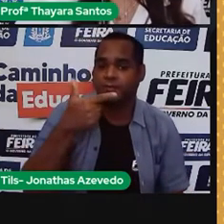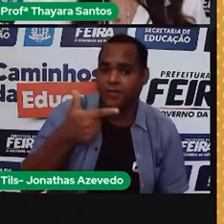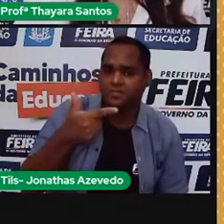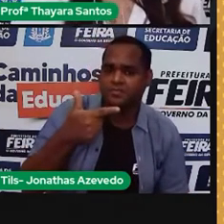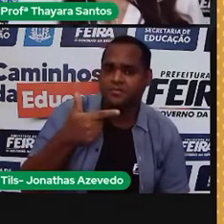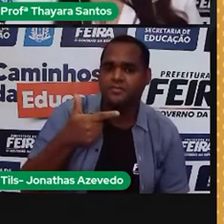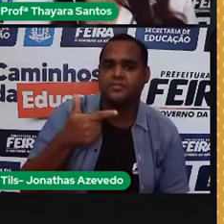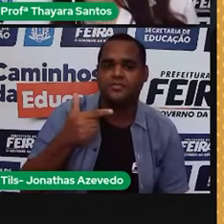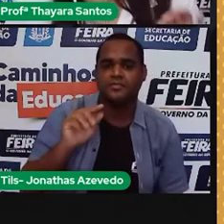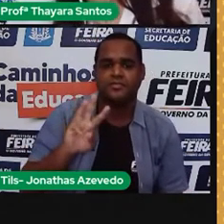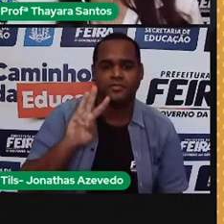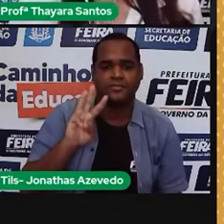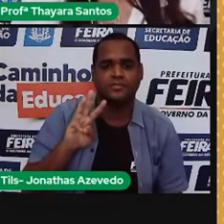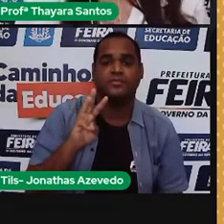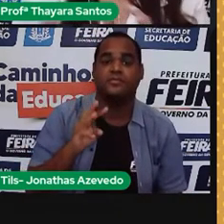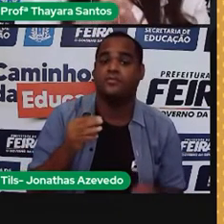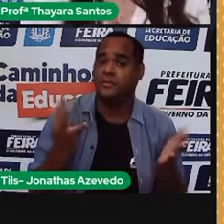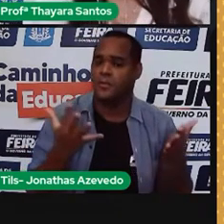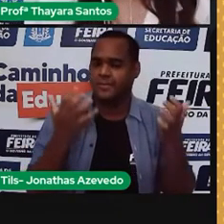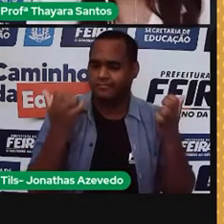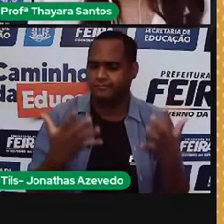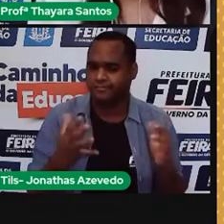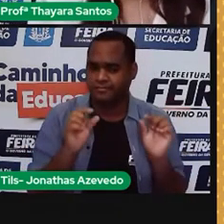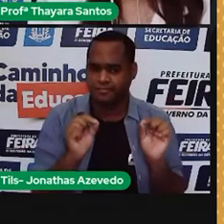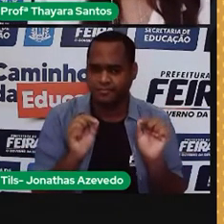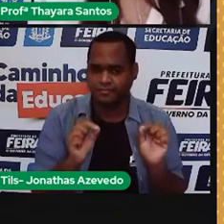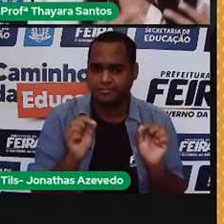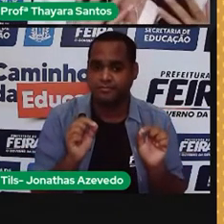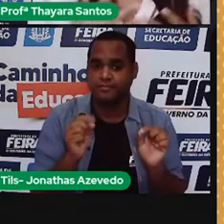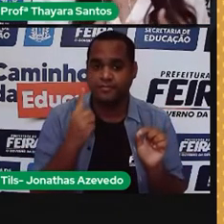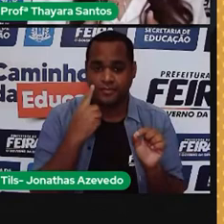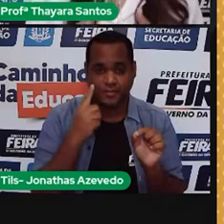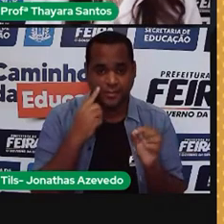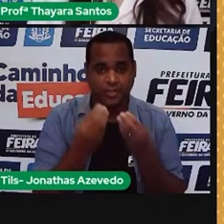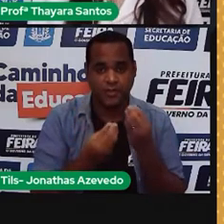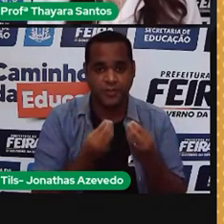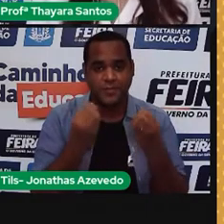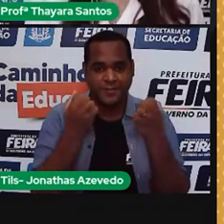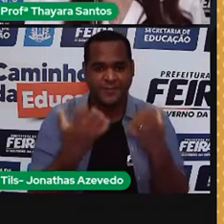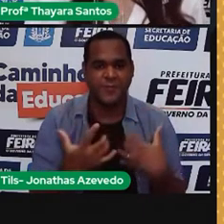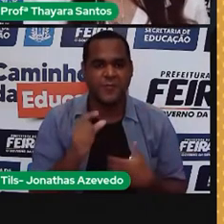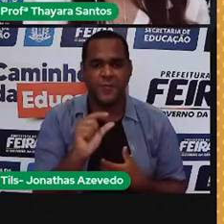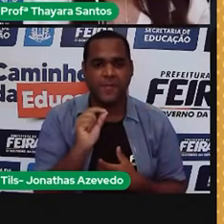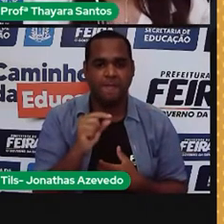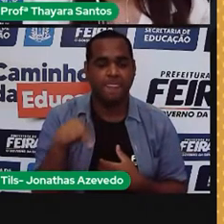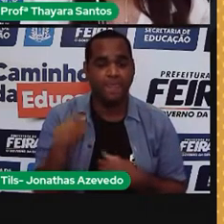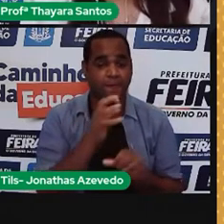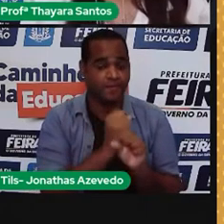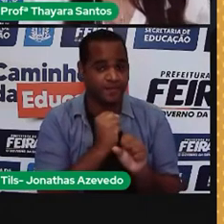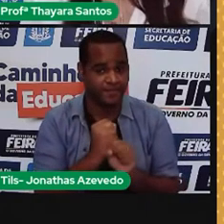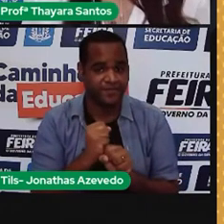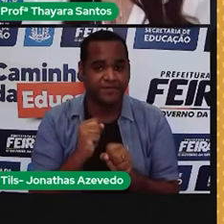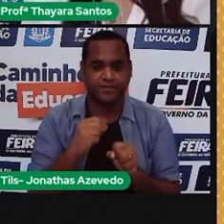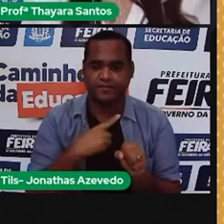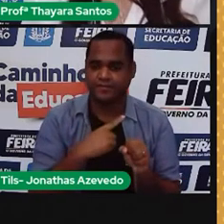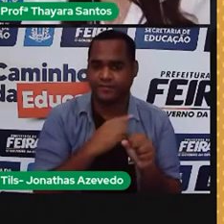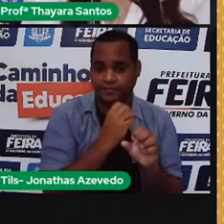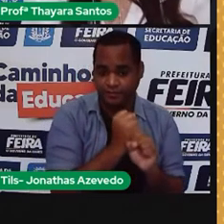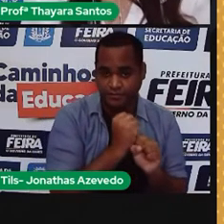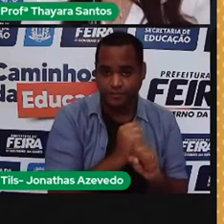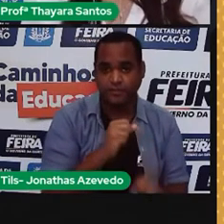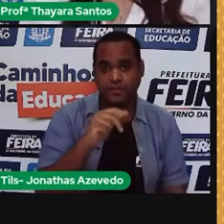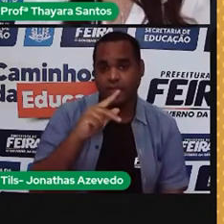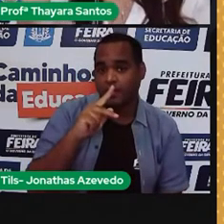horas. Agora vamos lá. A gente viu que a formulazinha para a gente achar o consumo da energia elétrica é calcular a